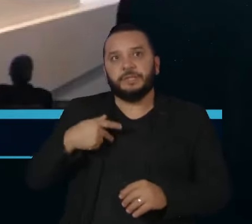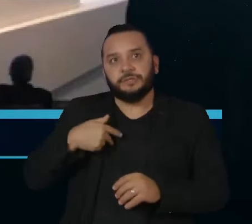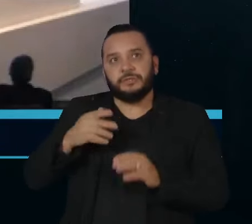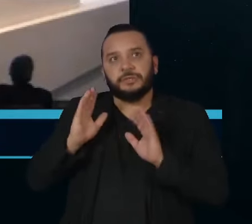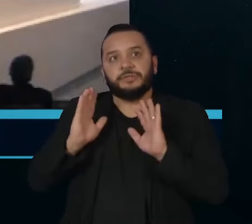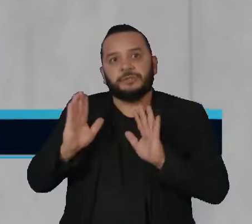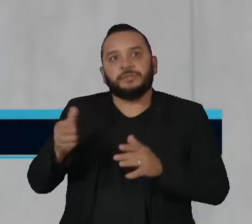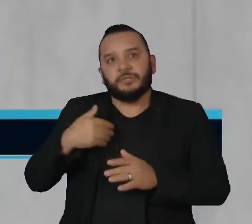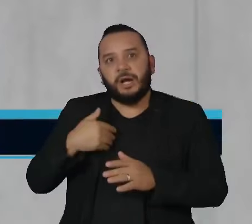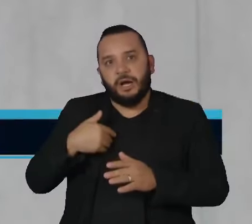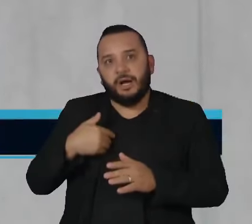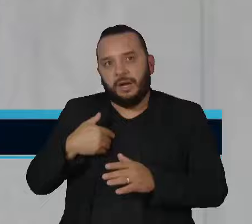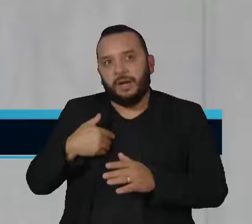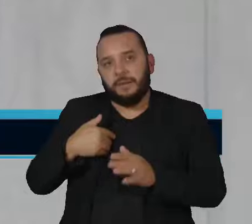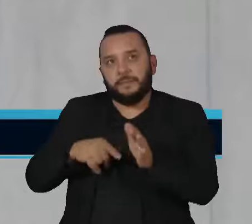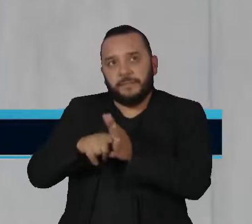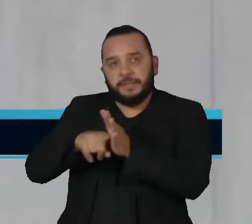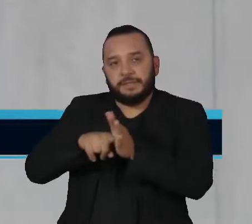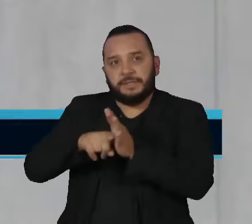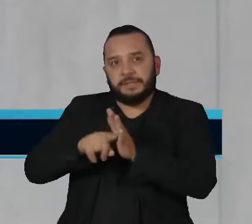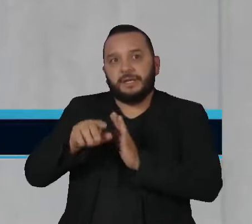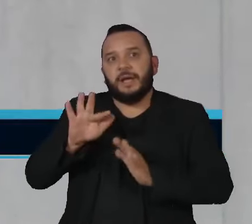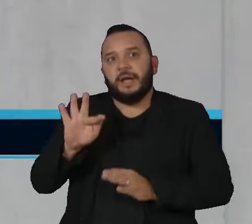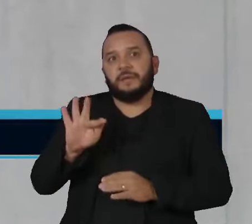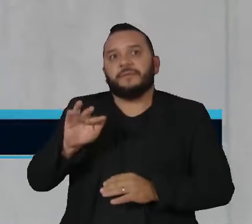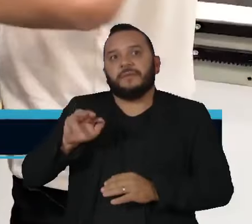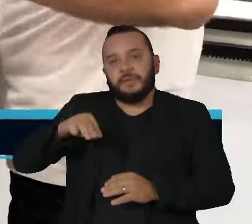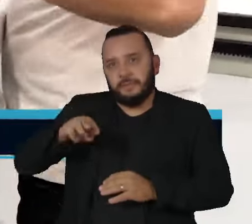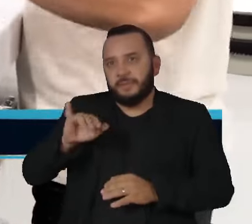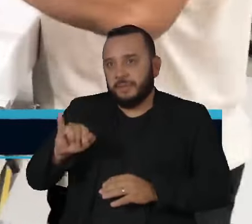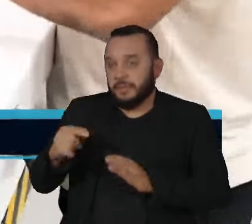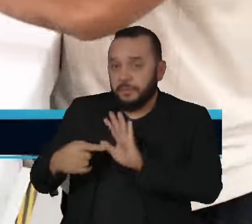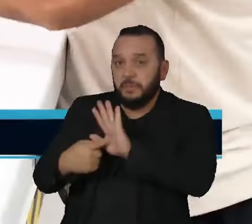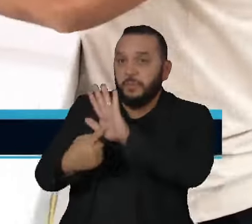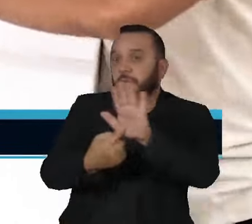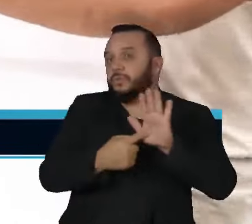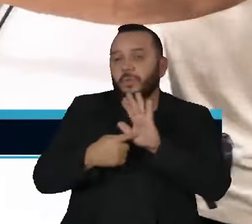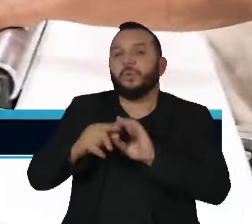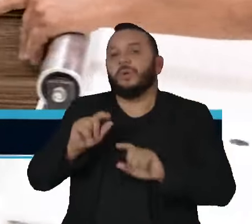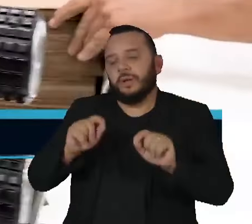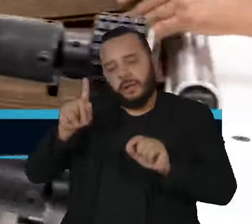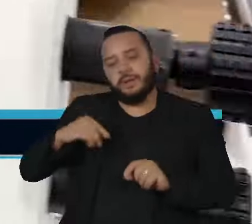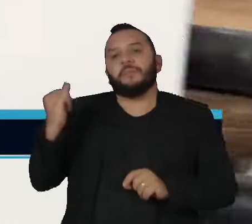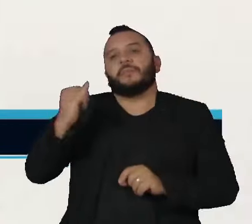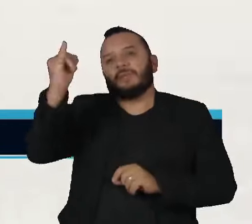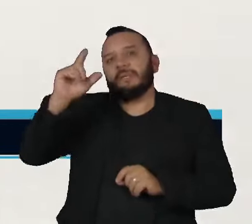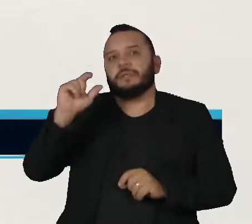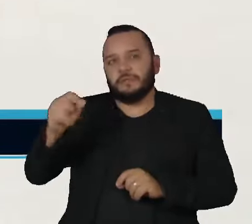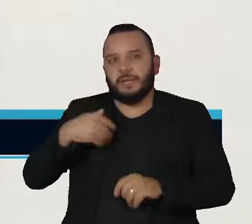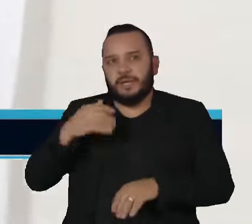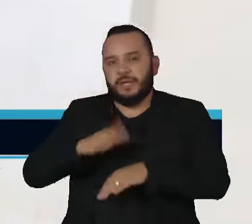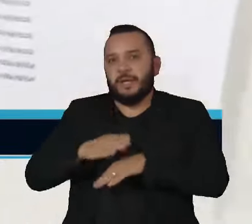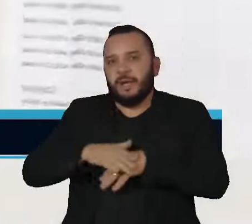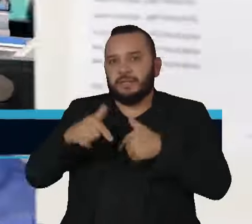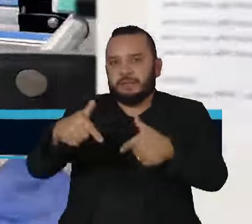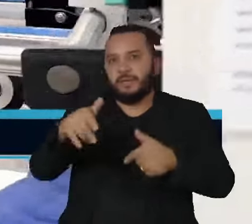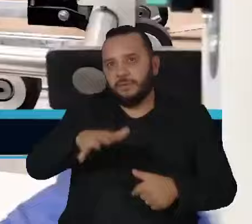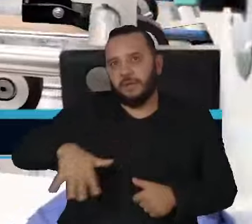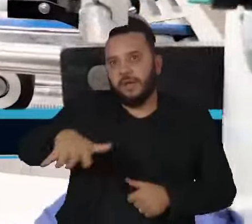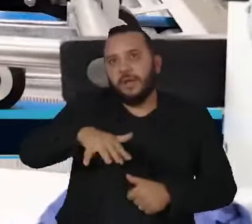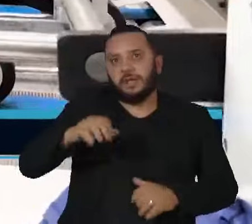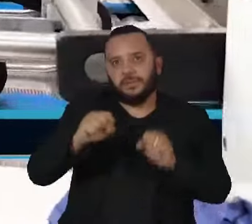Indústria recorreu a um levantamento do Fundo Monetário Internacional para destacar a importância de iniciativas para o setor.